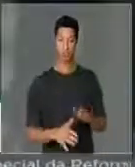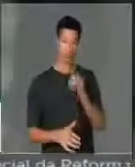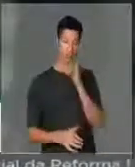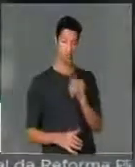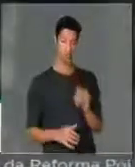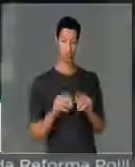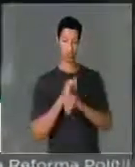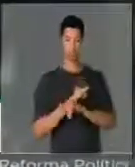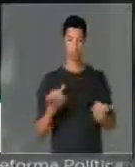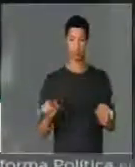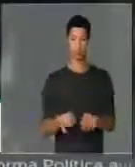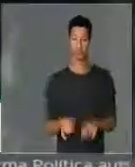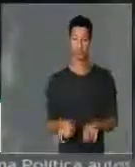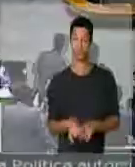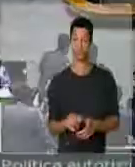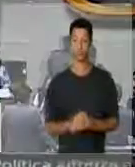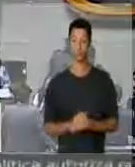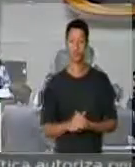registro e o pronunciamento. Com o